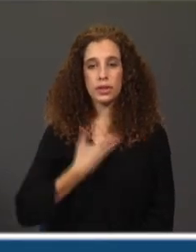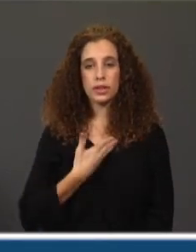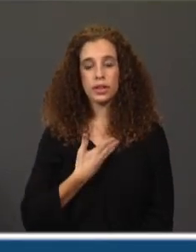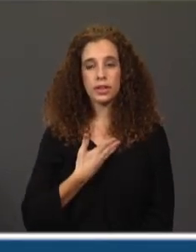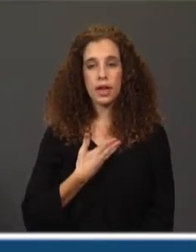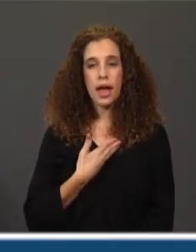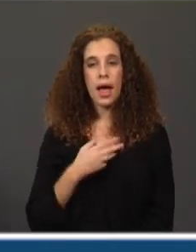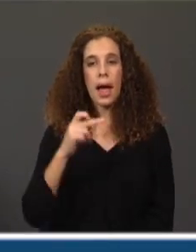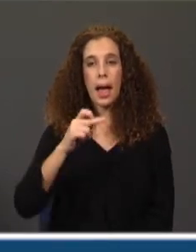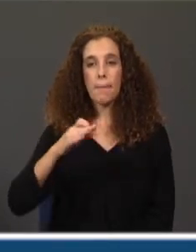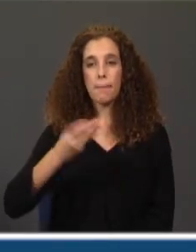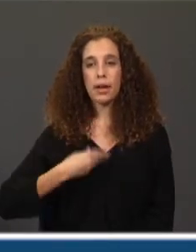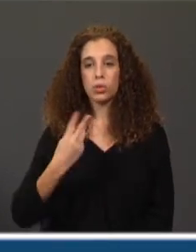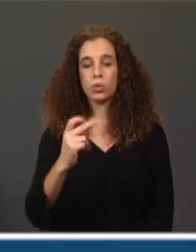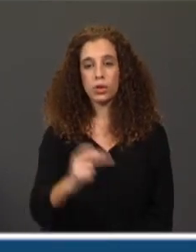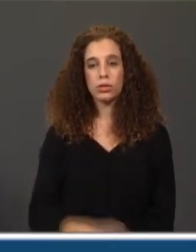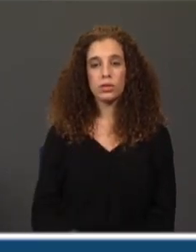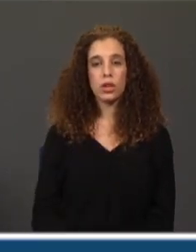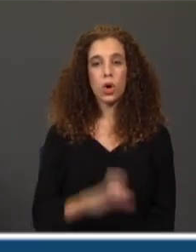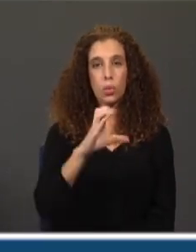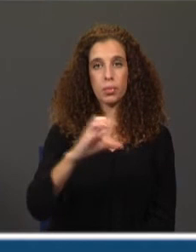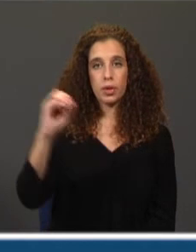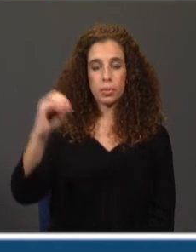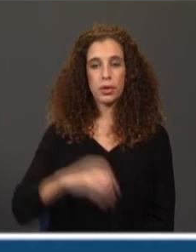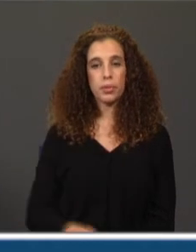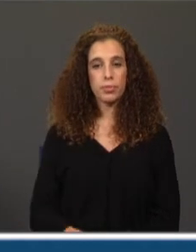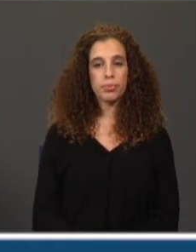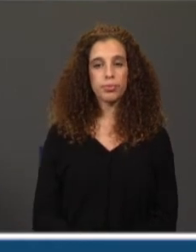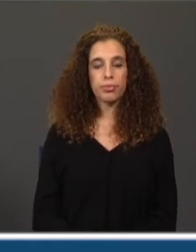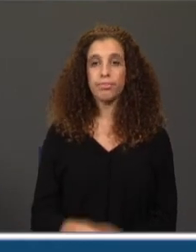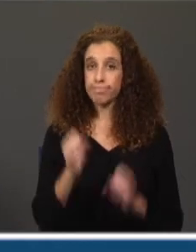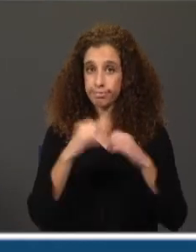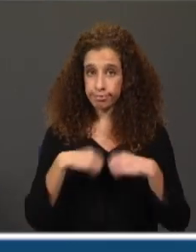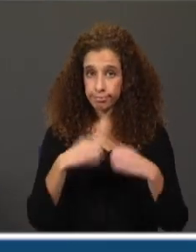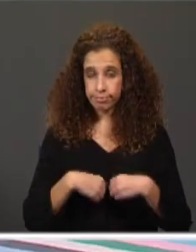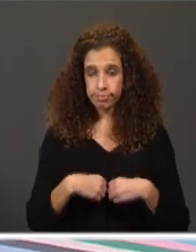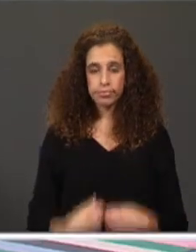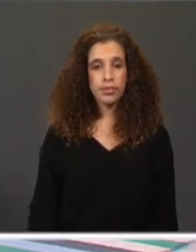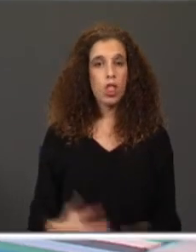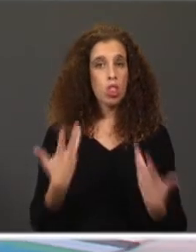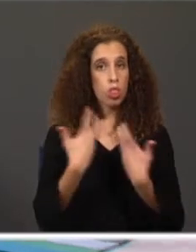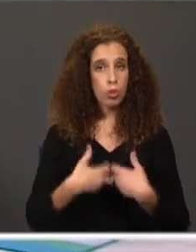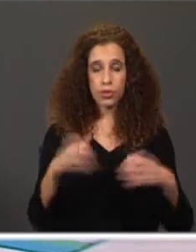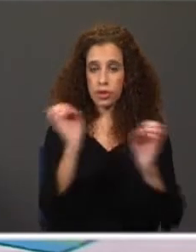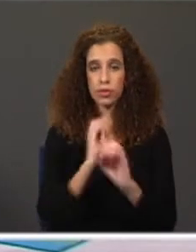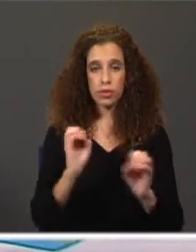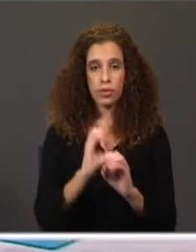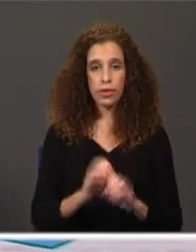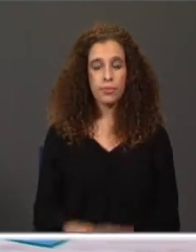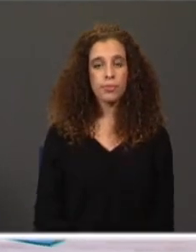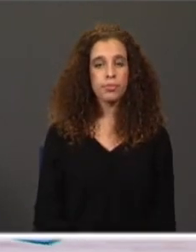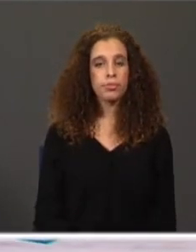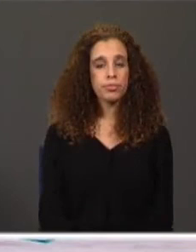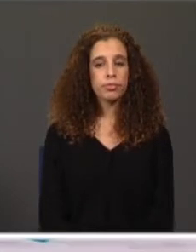E trazes a pádua. Complemento oblíquo. De acordo? Não há dúvidas? É preciso